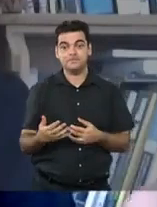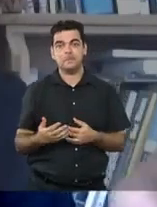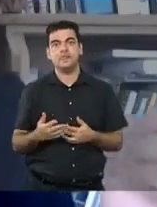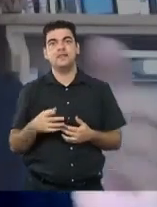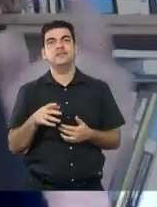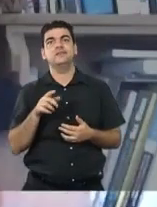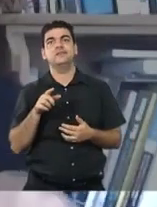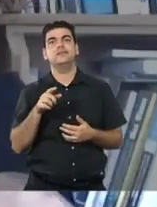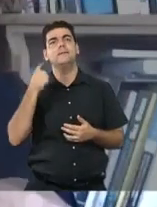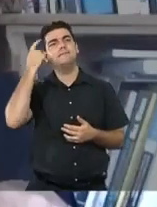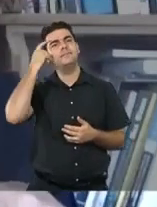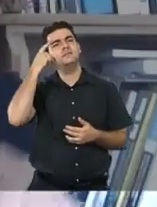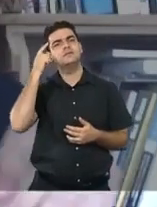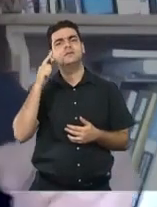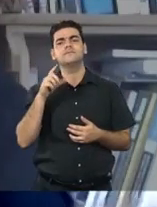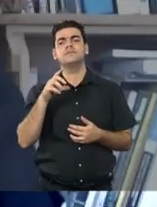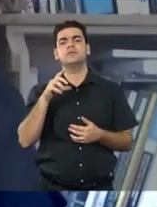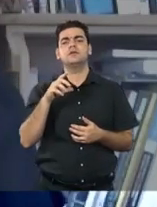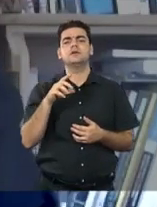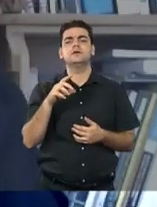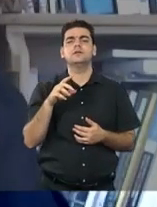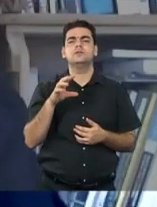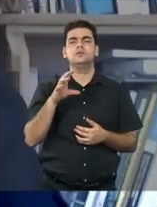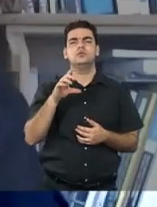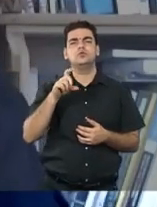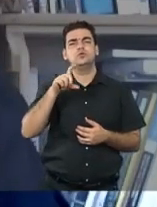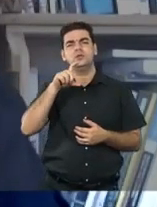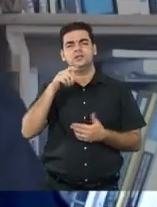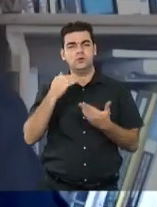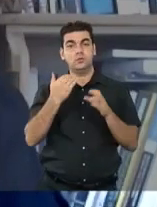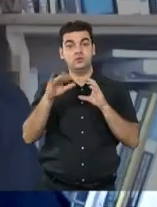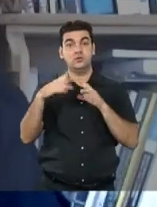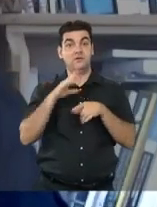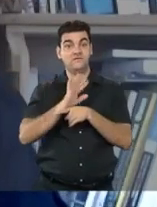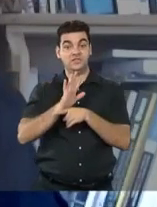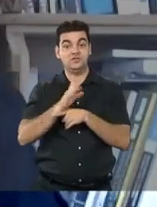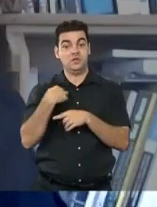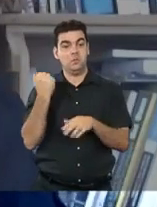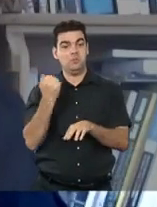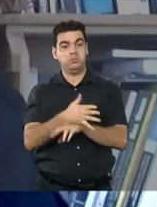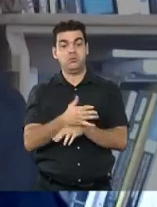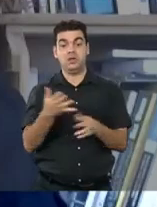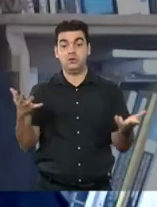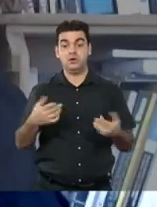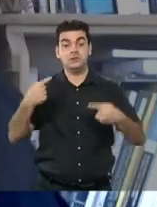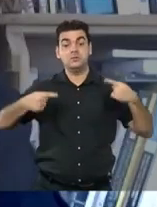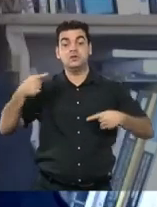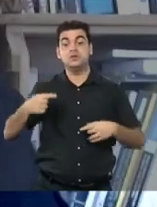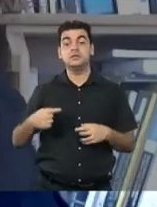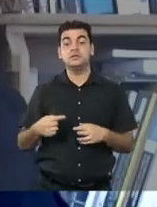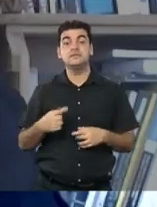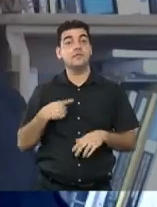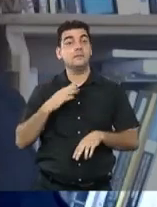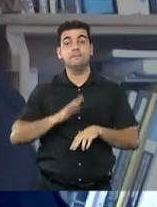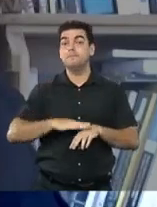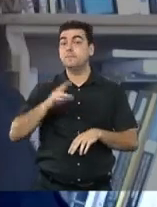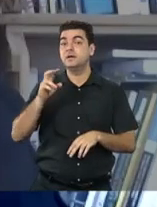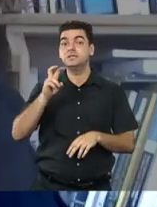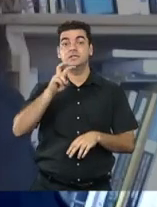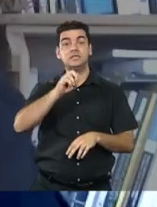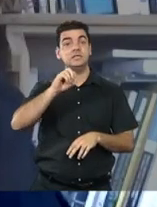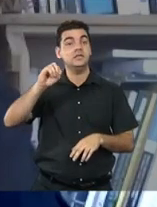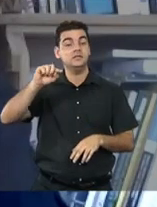o Twitter do TSE compartilhou meu vídeo, dizendo que eu iria participar desse debate, tem mais de 500